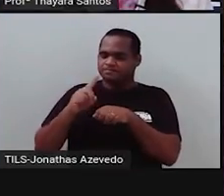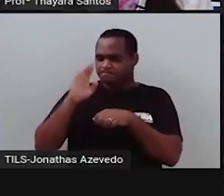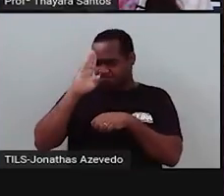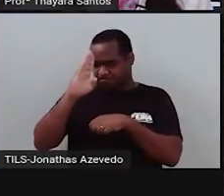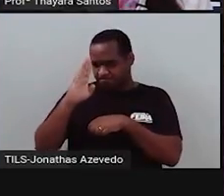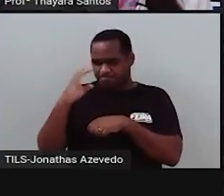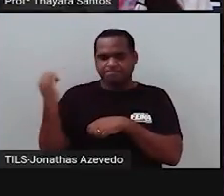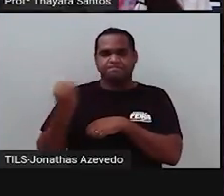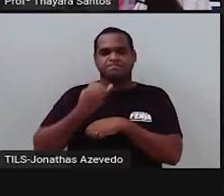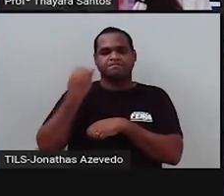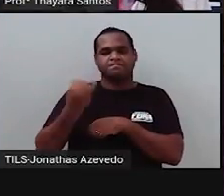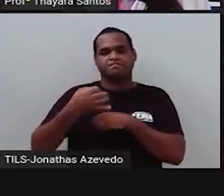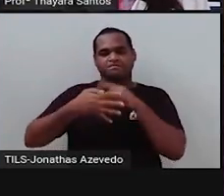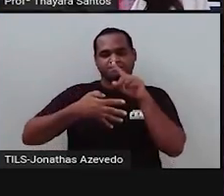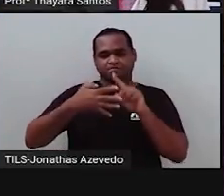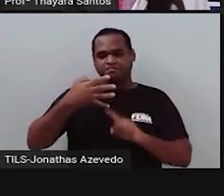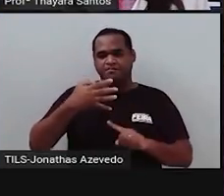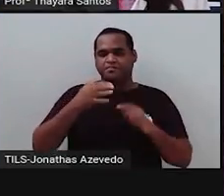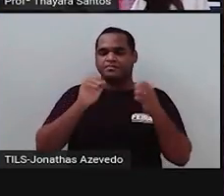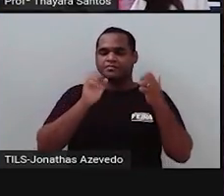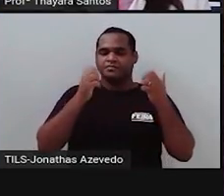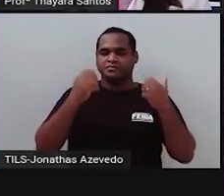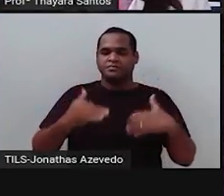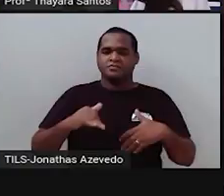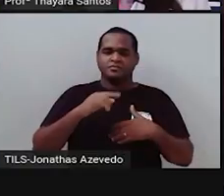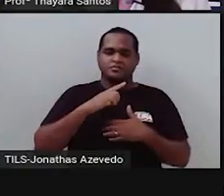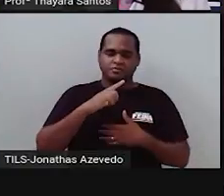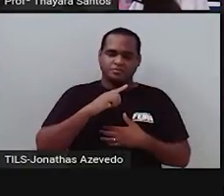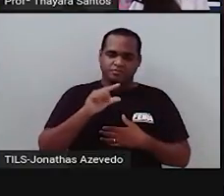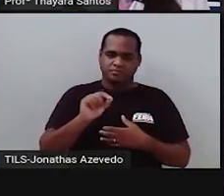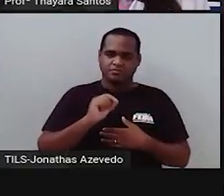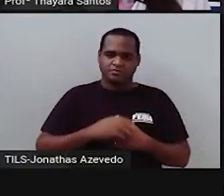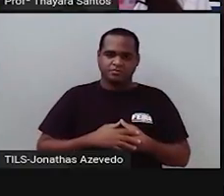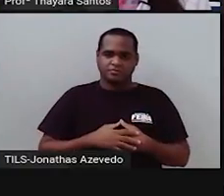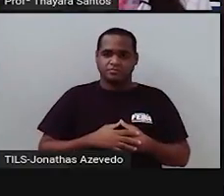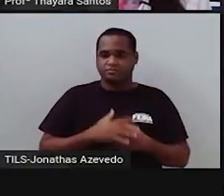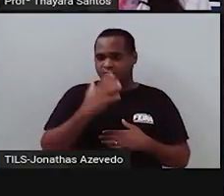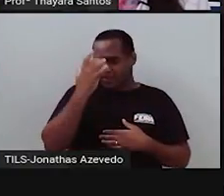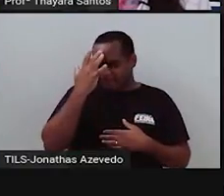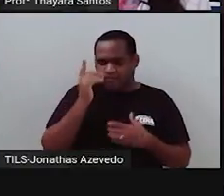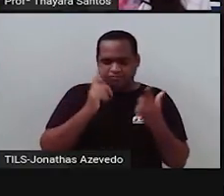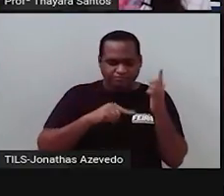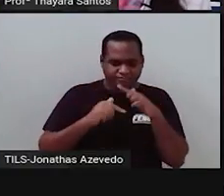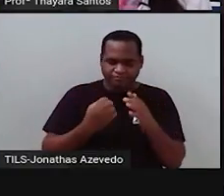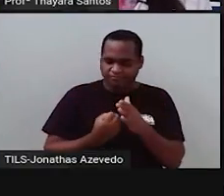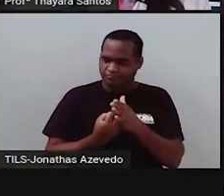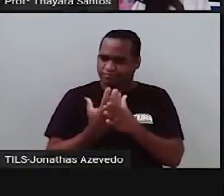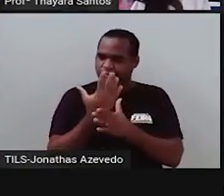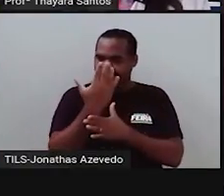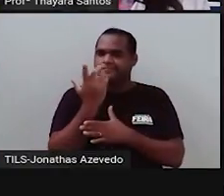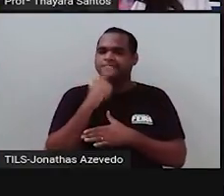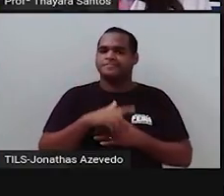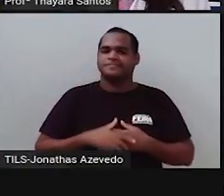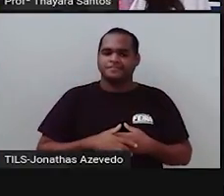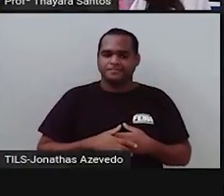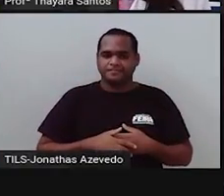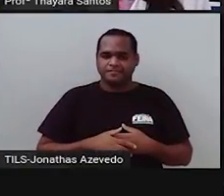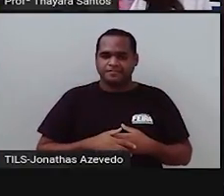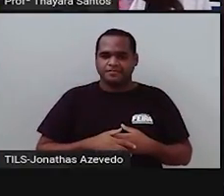dessas quatro características que eu coloquei aí pra vocês. Então, as ervilhas são fáceis de cultivar. Então, isso daí era uma vantagem.